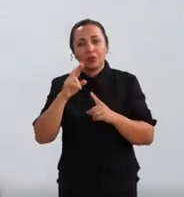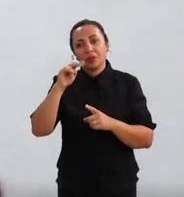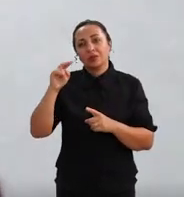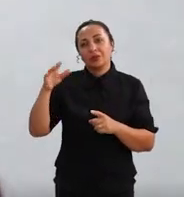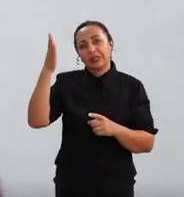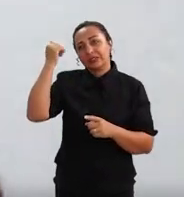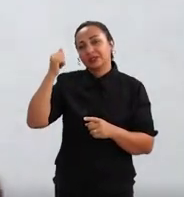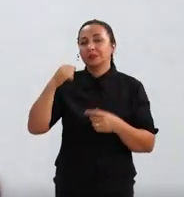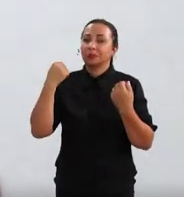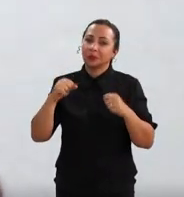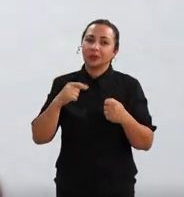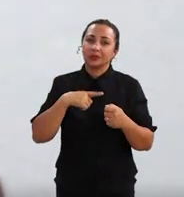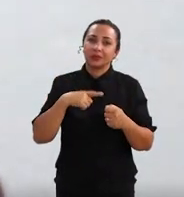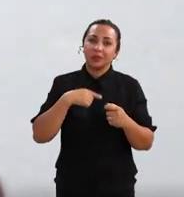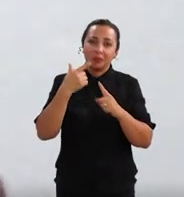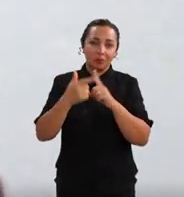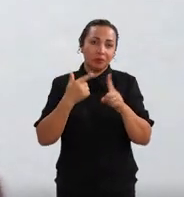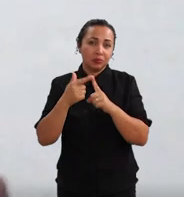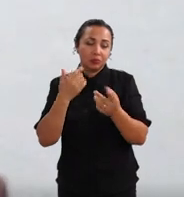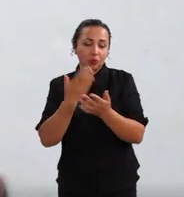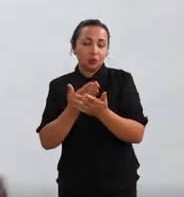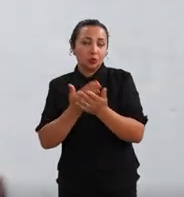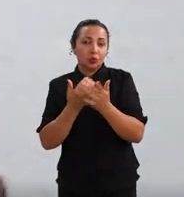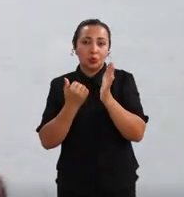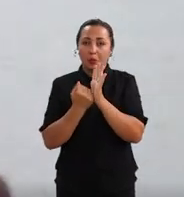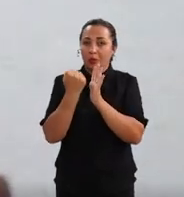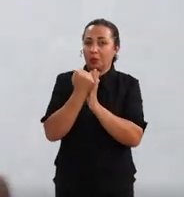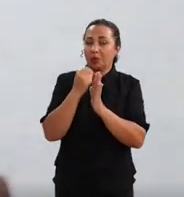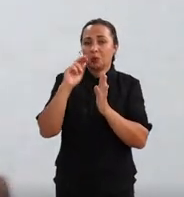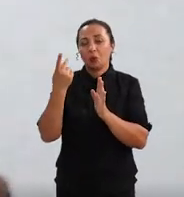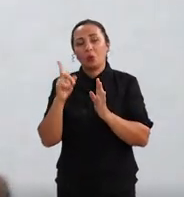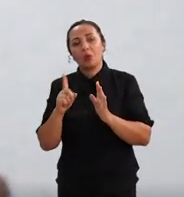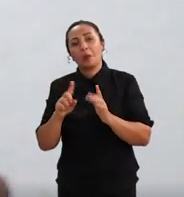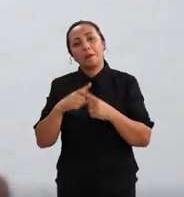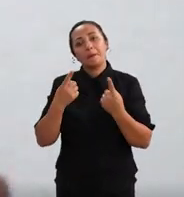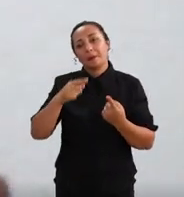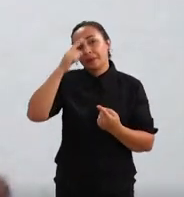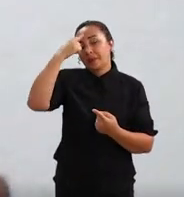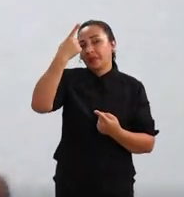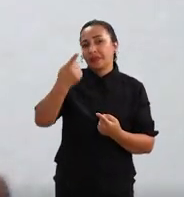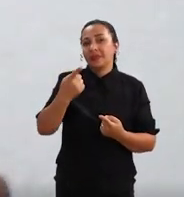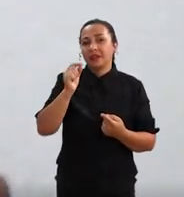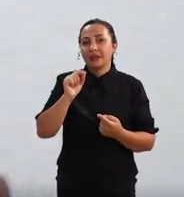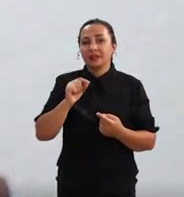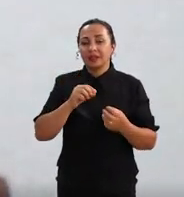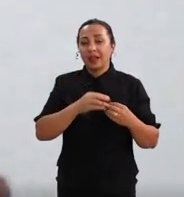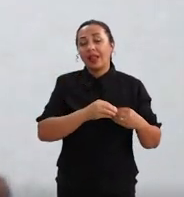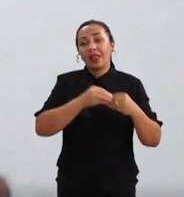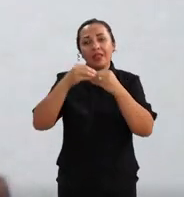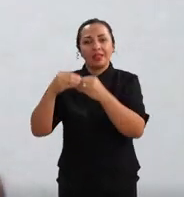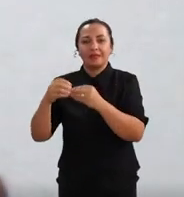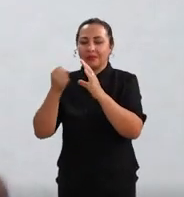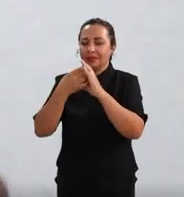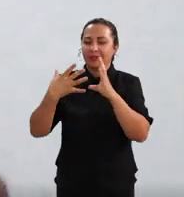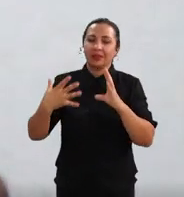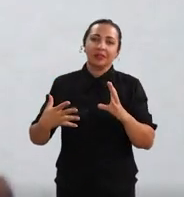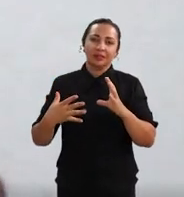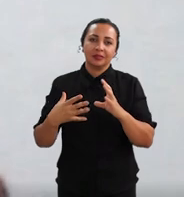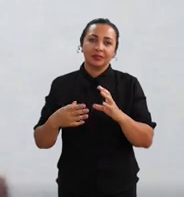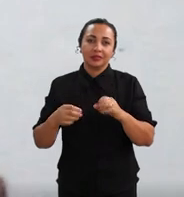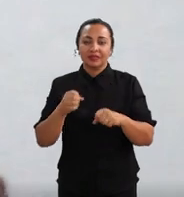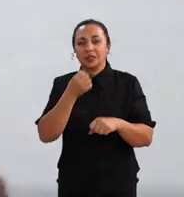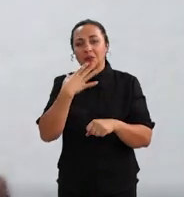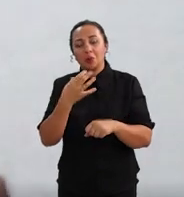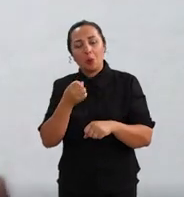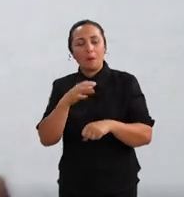nunca se sabe, pode ser um produto de estudo de patente ou não, mas a ideia é que ele leve as suas características de